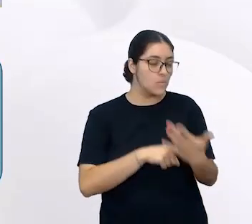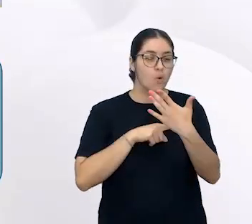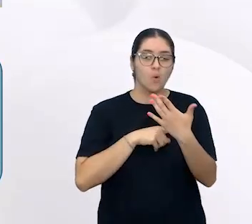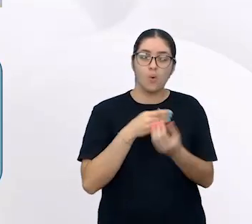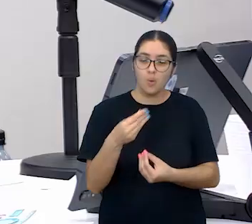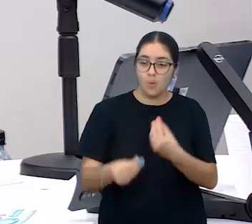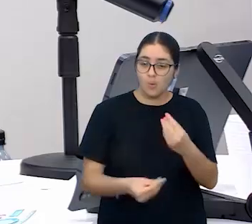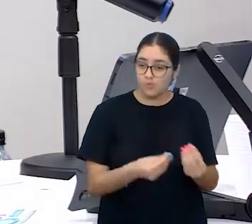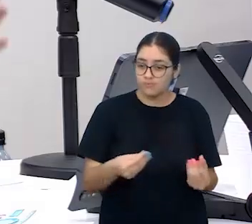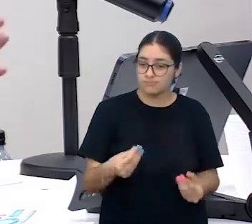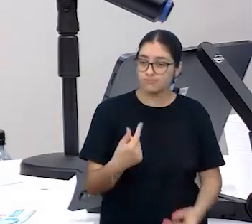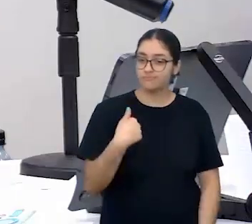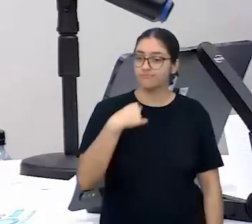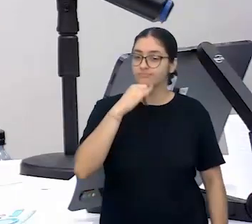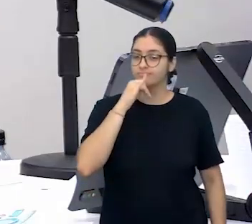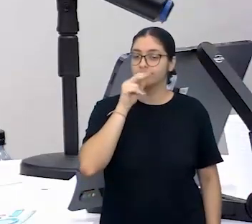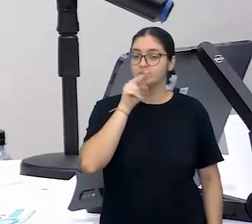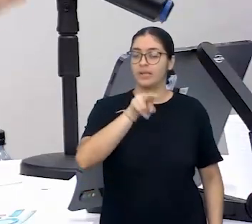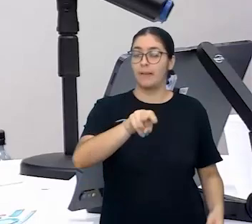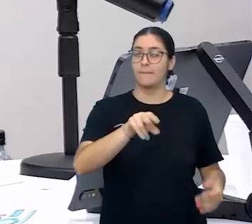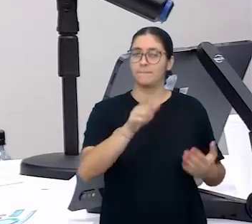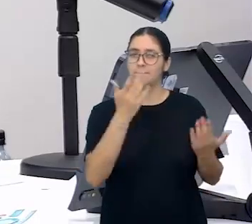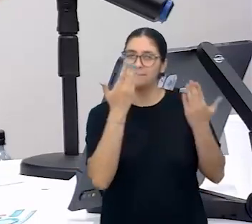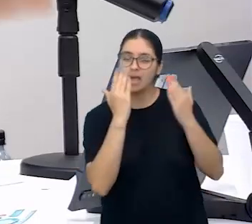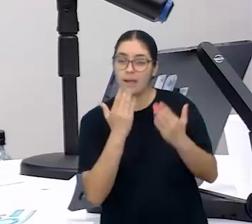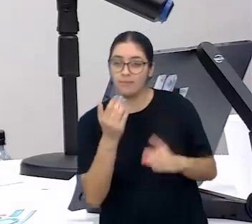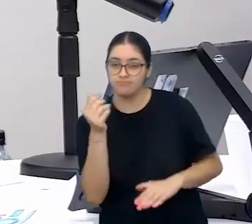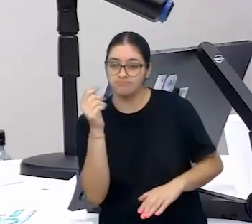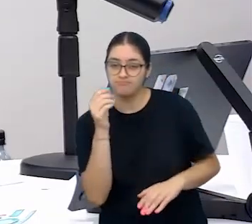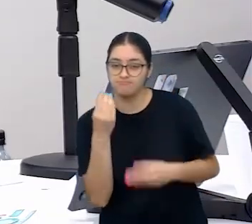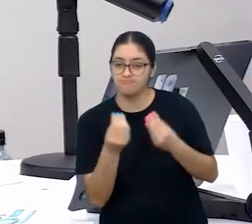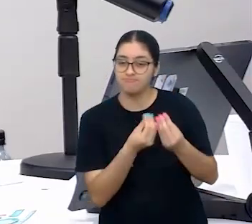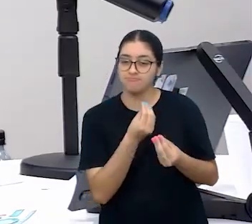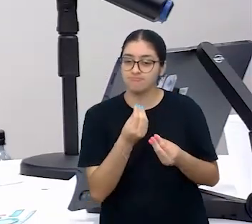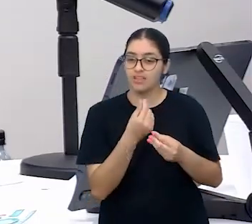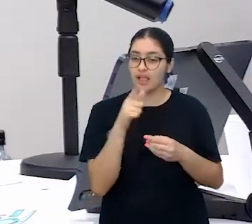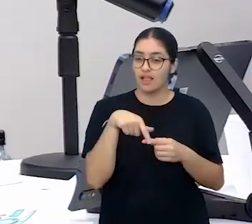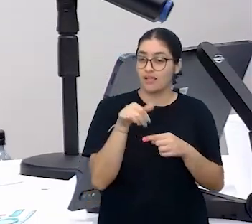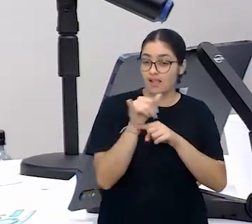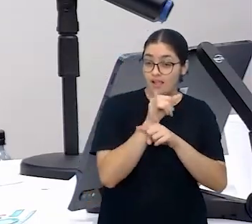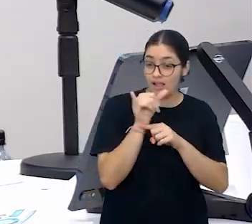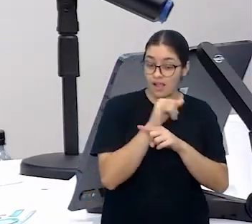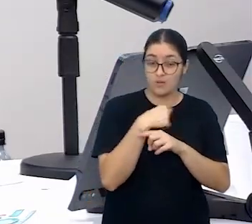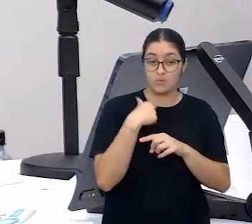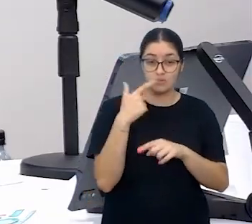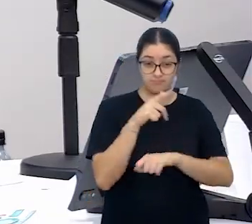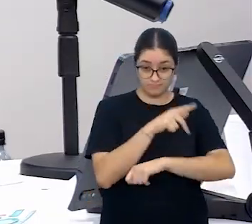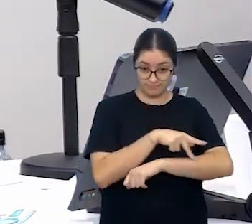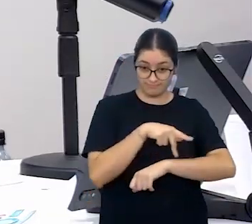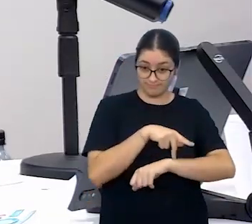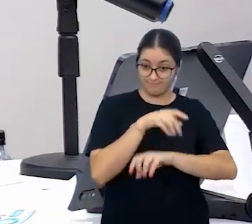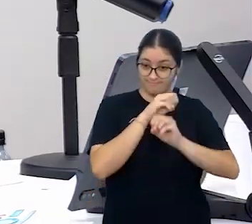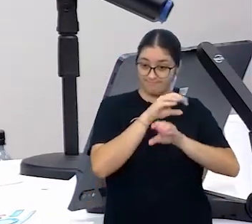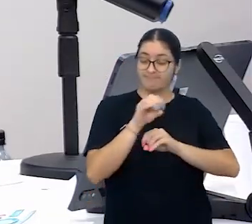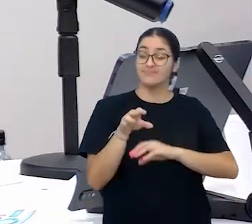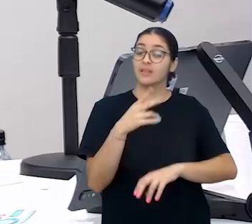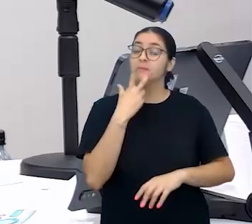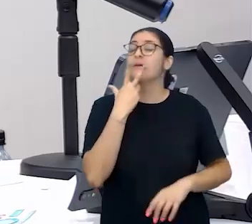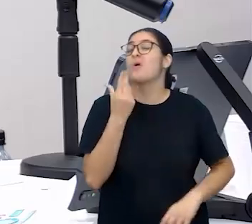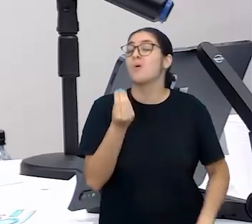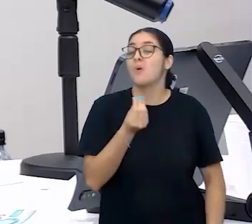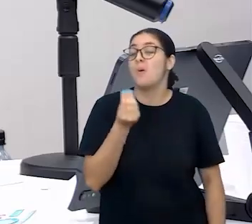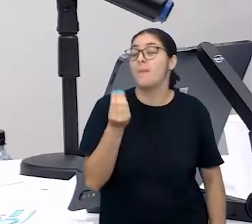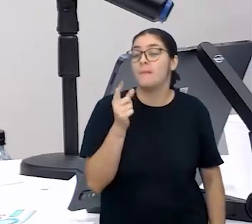Então, quando a gente olha para a sondagem, para esse elemento, ferramenta de gestão como a Silvana trouxe, a gente está olhando para os